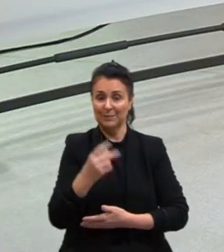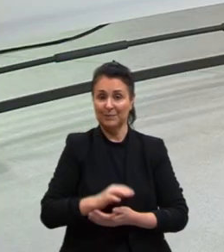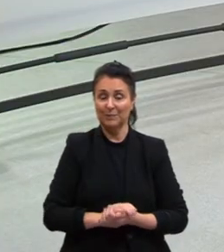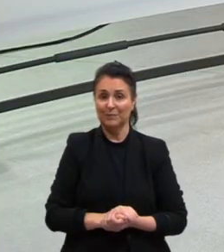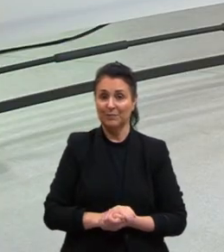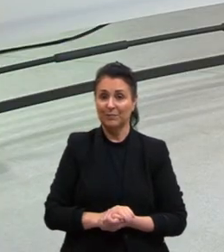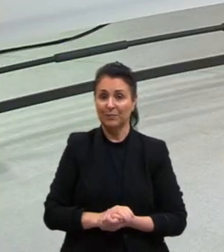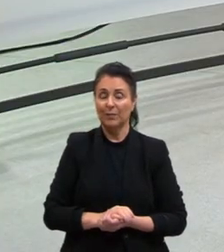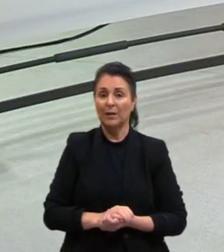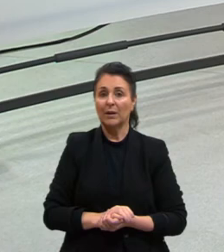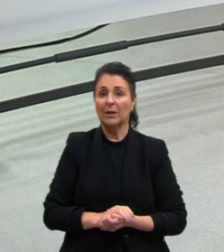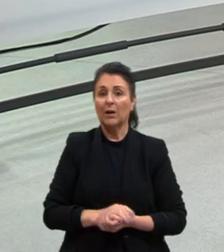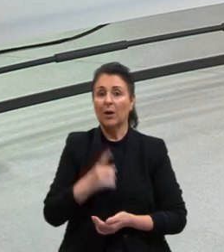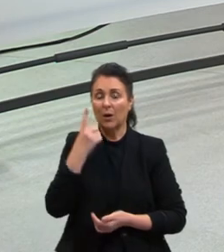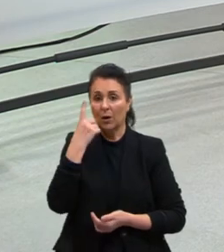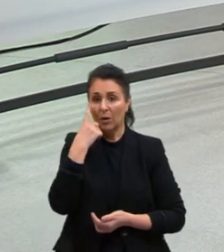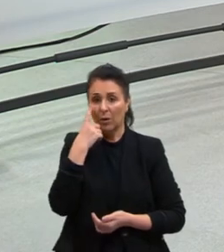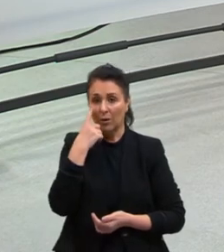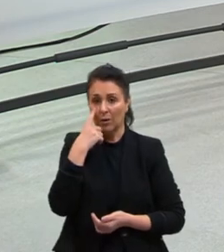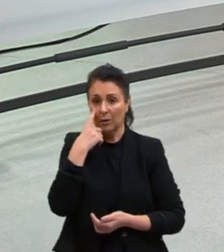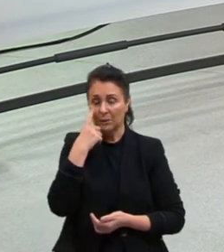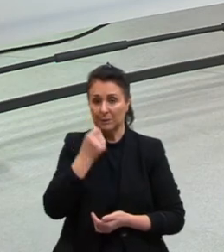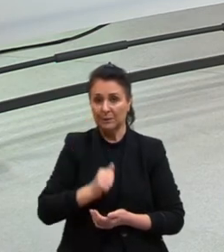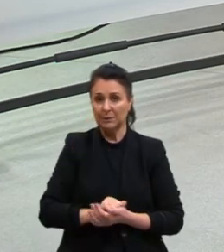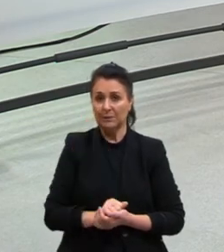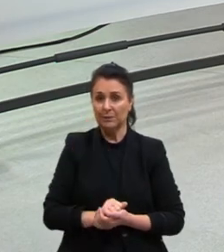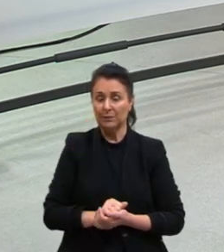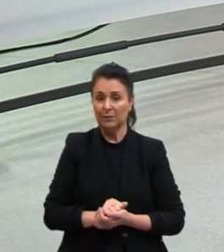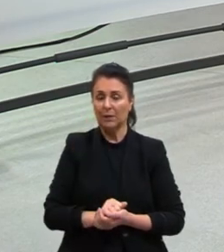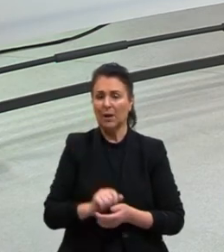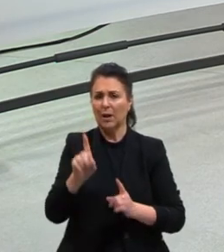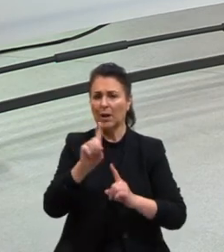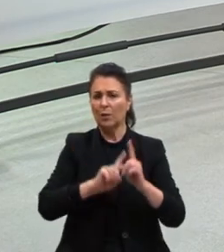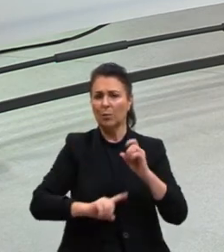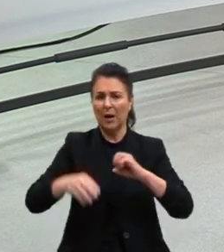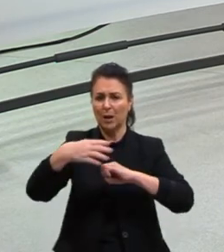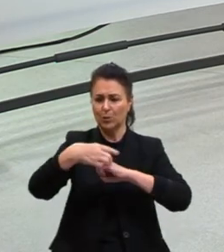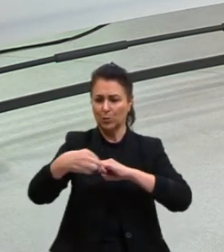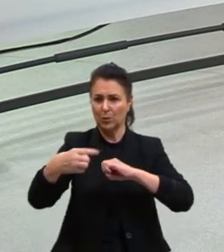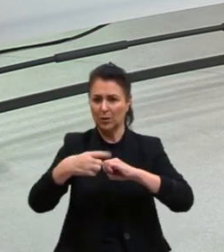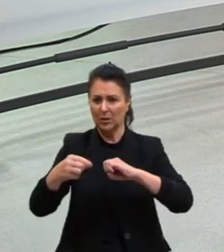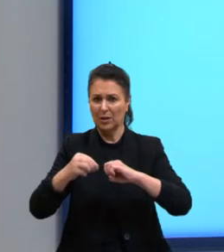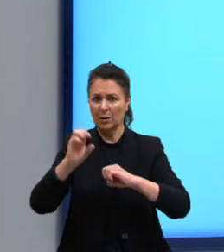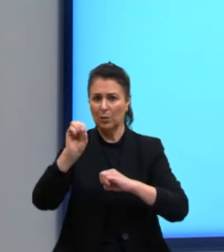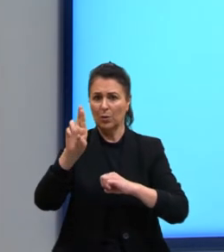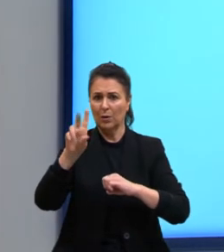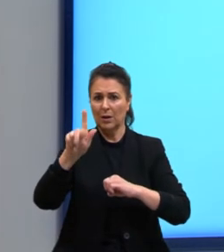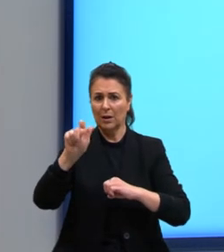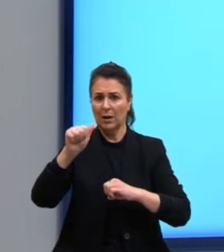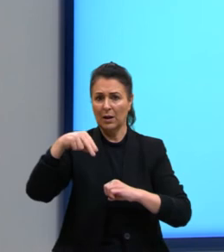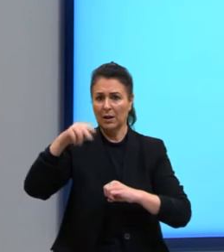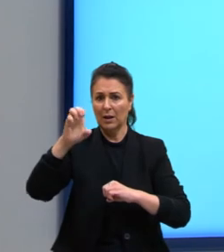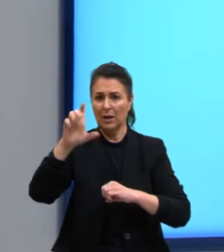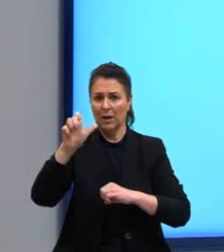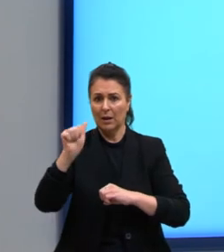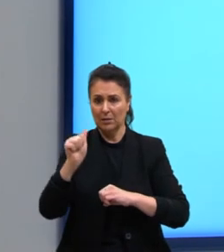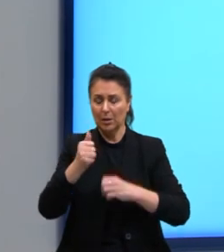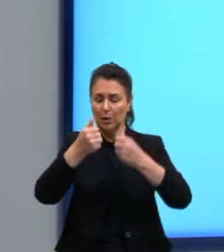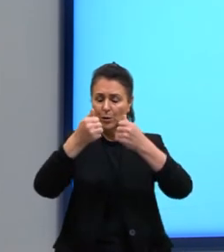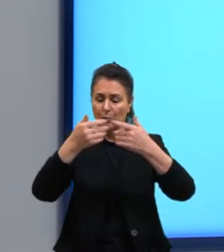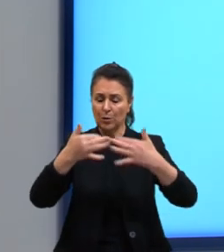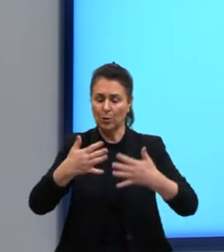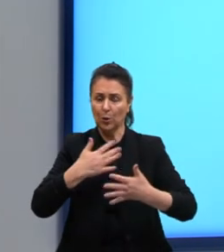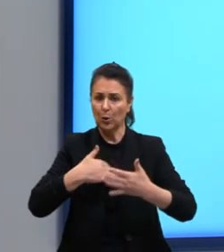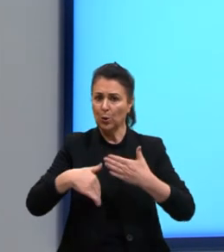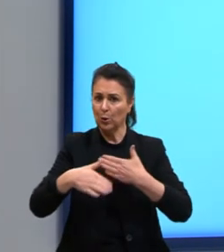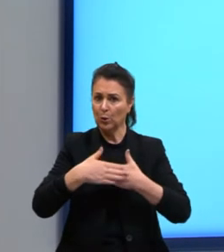A aula de número 12, então, que falamos sobre algumas organelas, na verdade, praticamente todas, né? Então, vamos